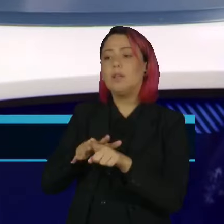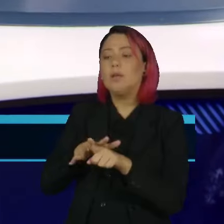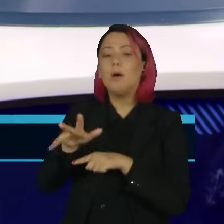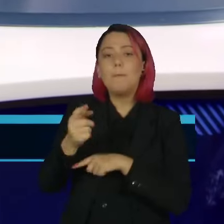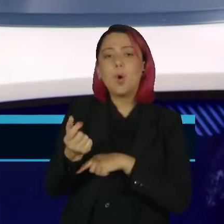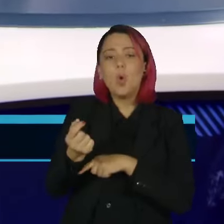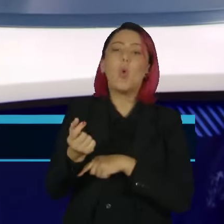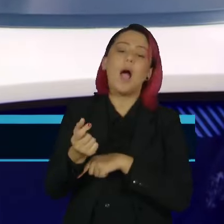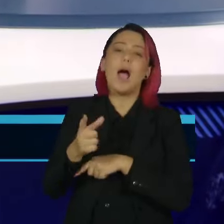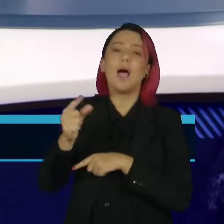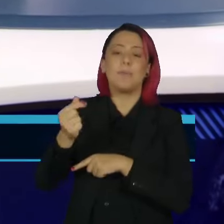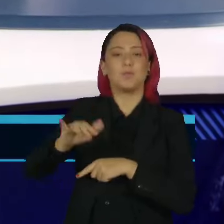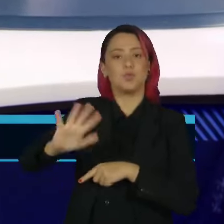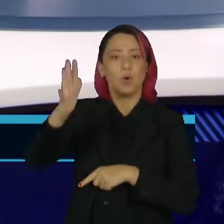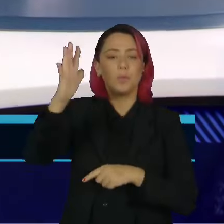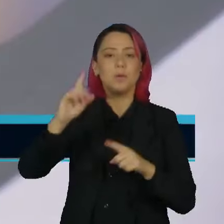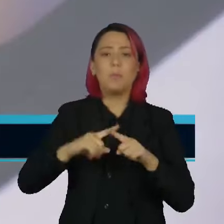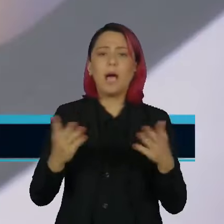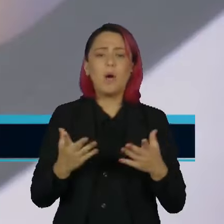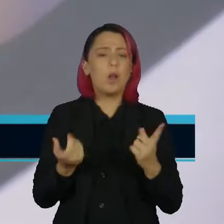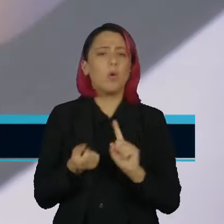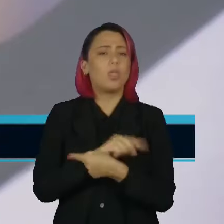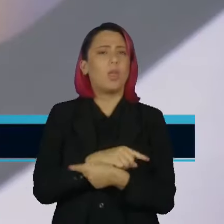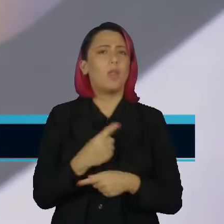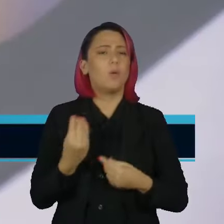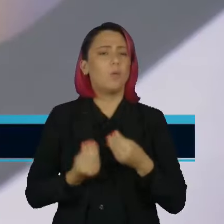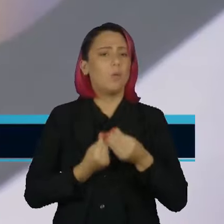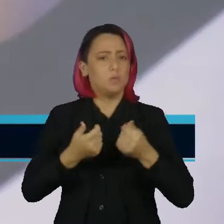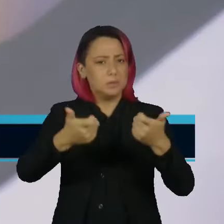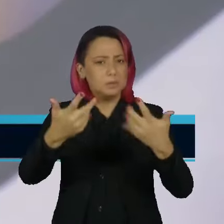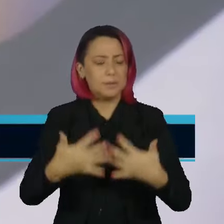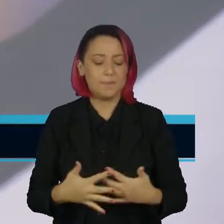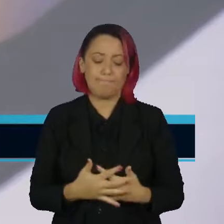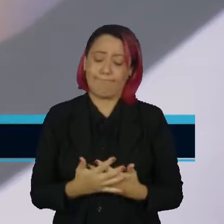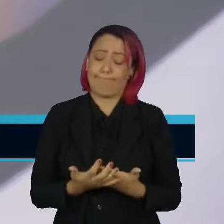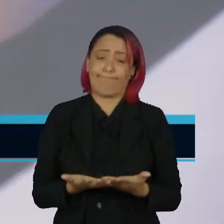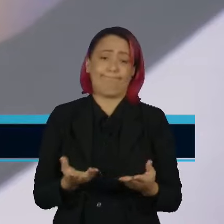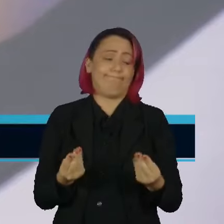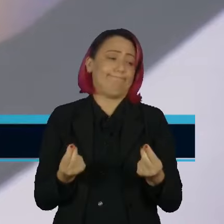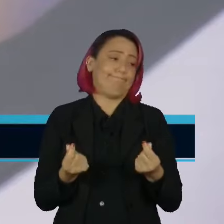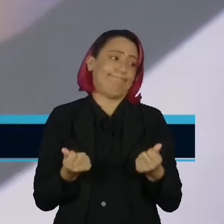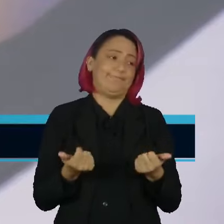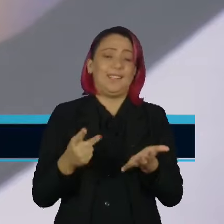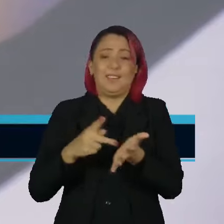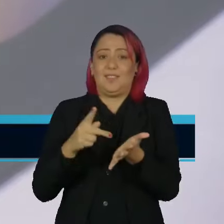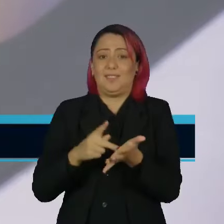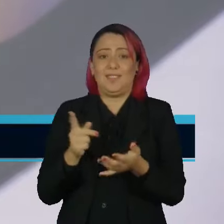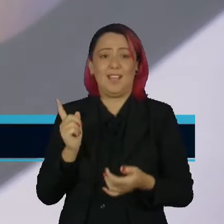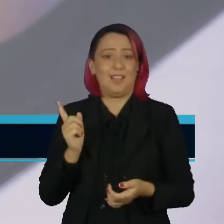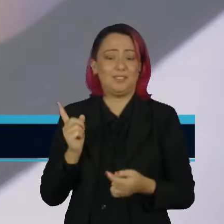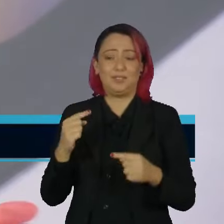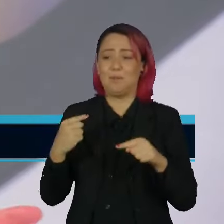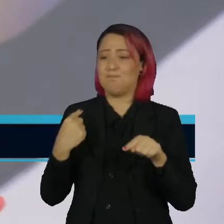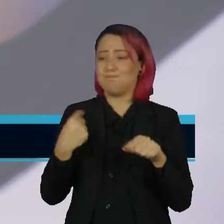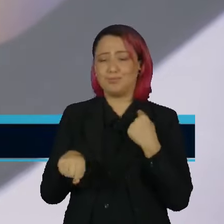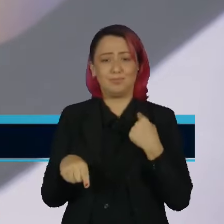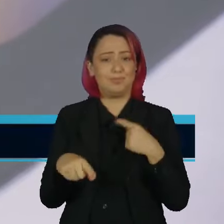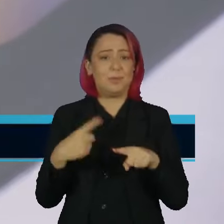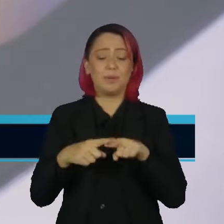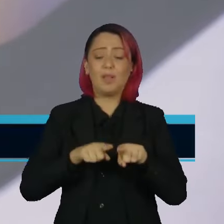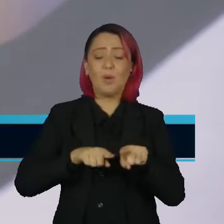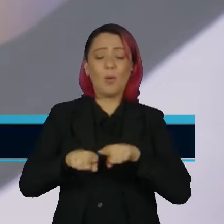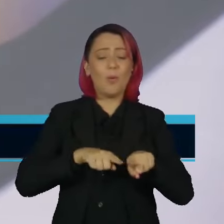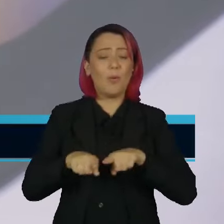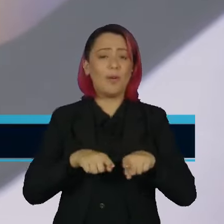infraestrutura limitada? Não, acho que não é viável, quer dizer, esse tipo de concorrência não, porque você tem uma